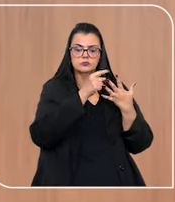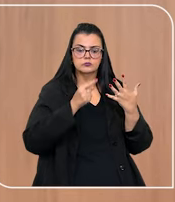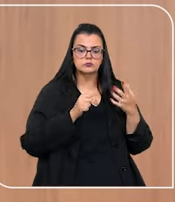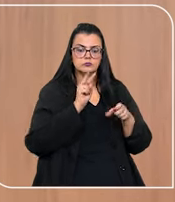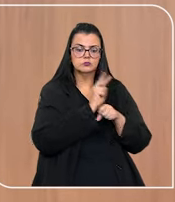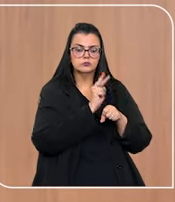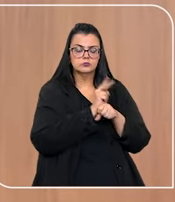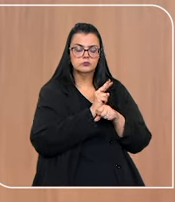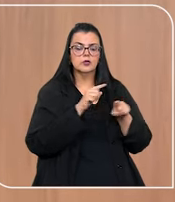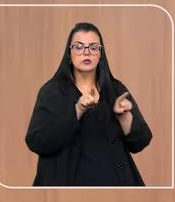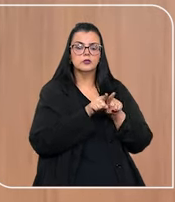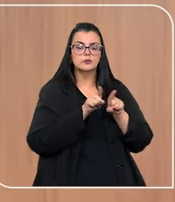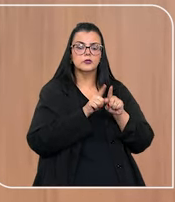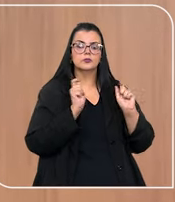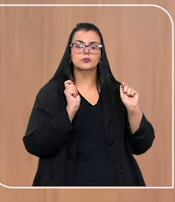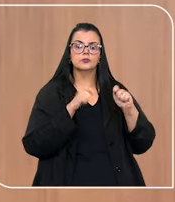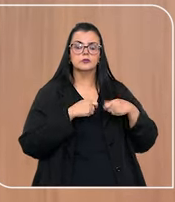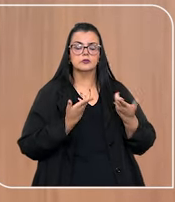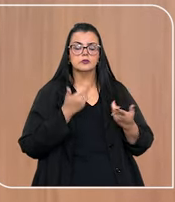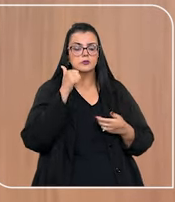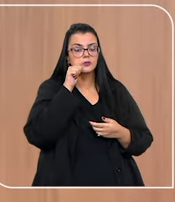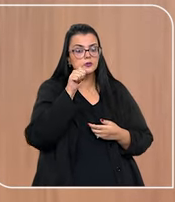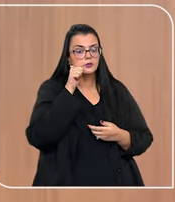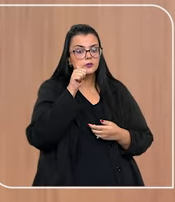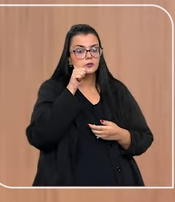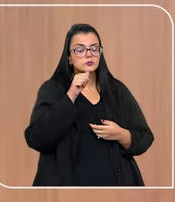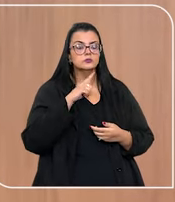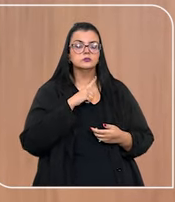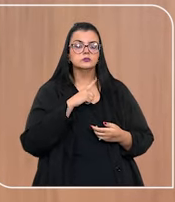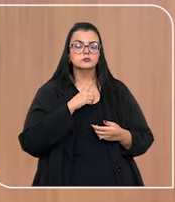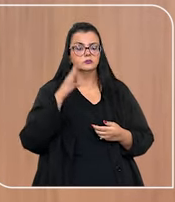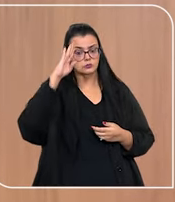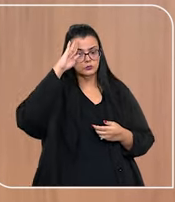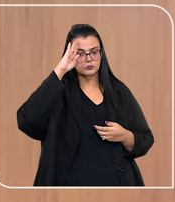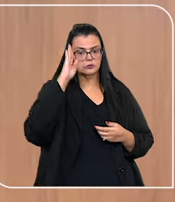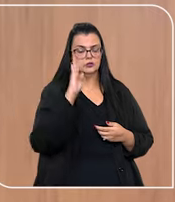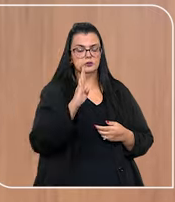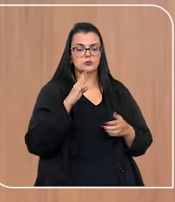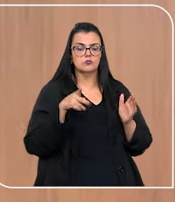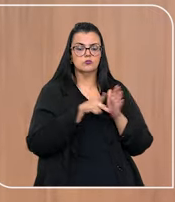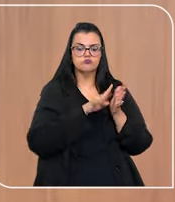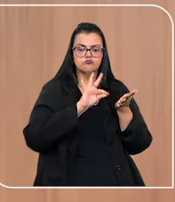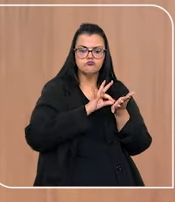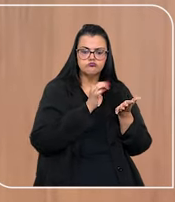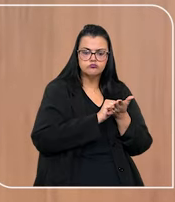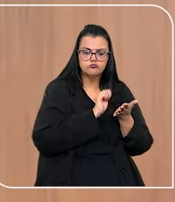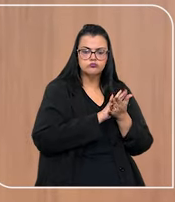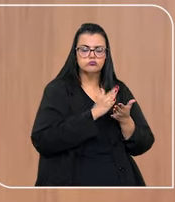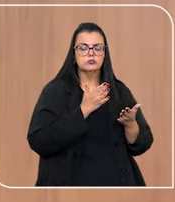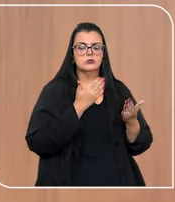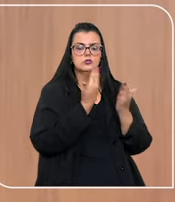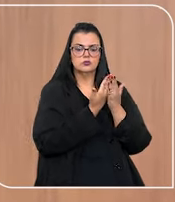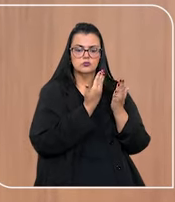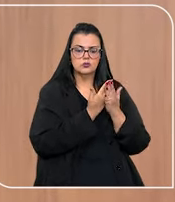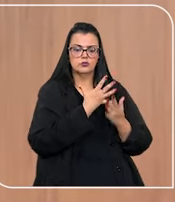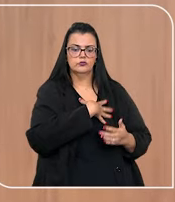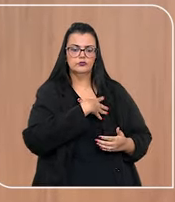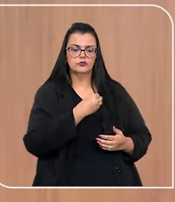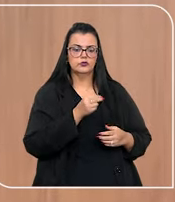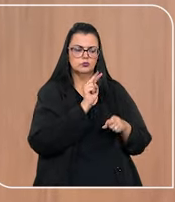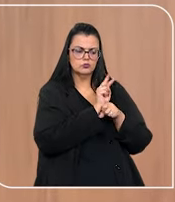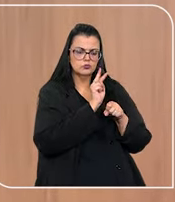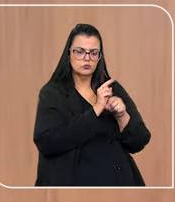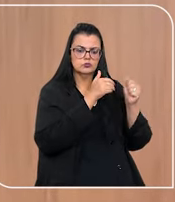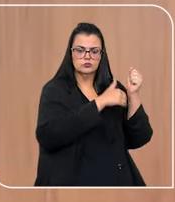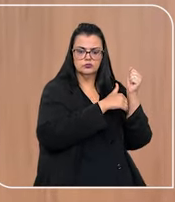medidas que preveem a possibilidade da mulher ter uma prioridade na matrícula do seu filho, tudo isso, claro,